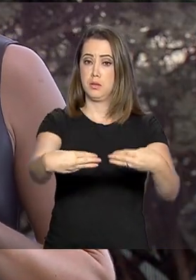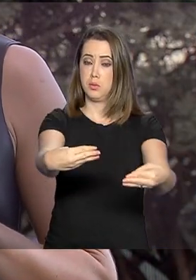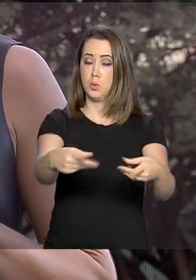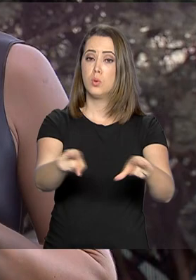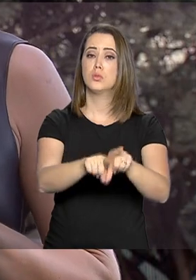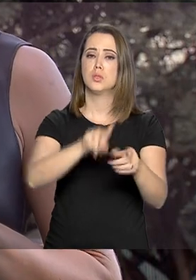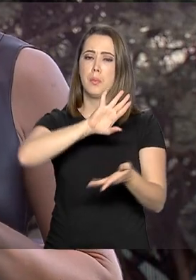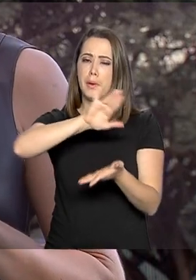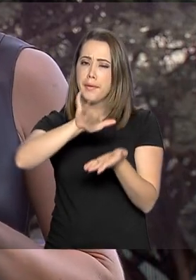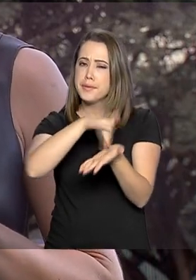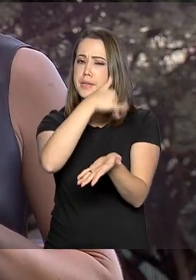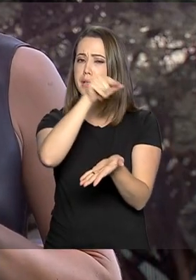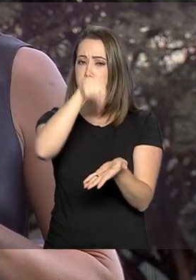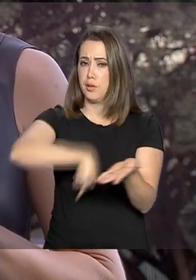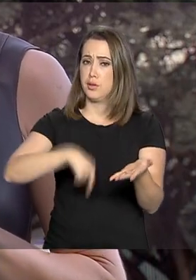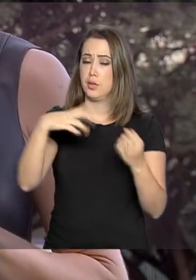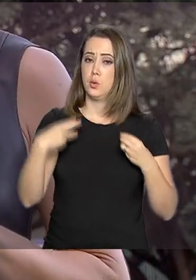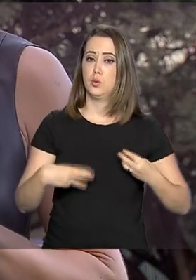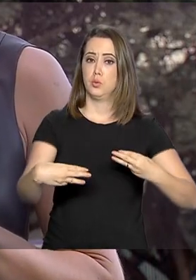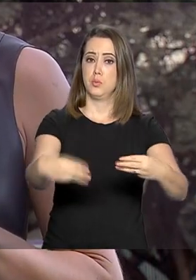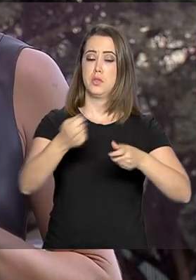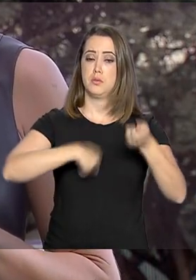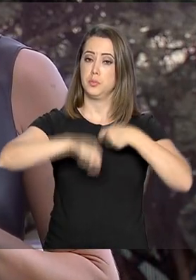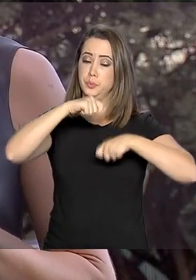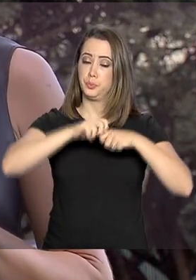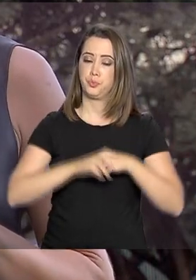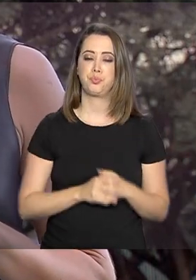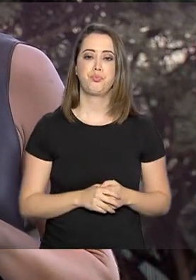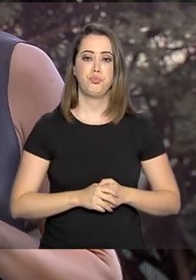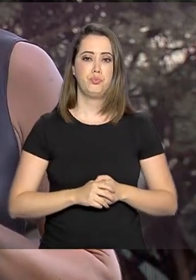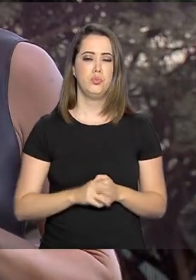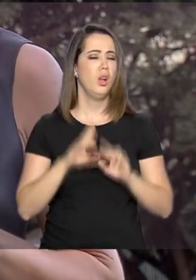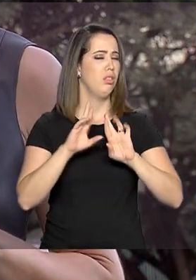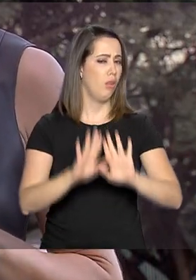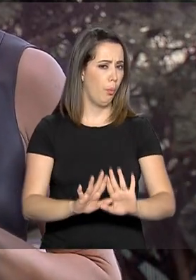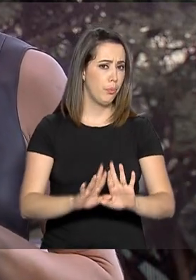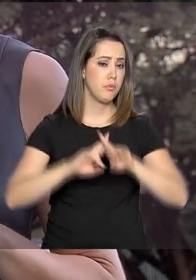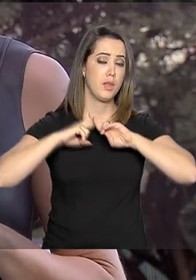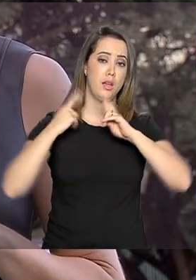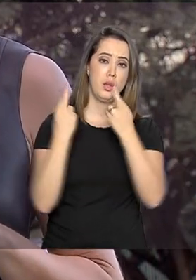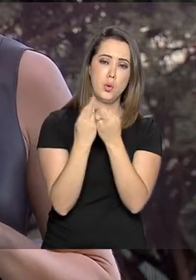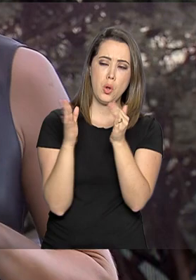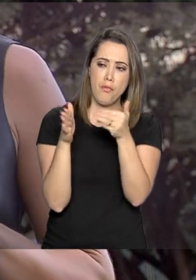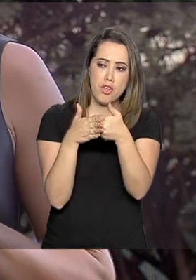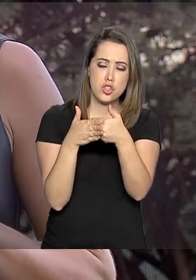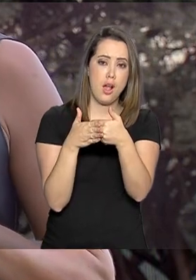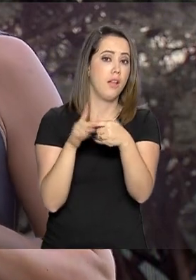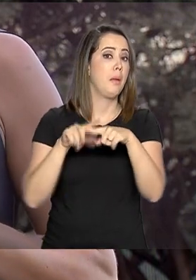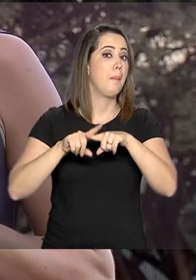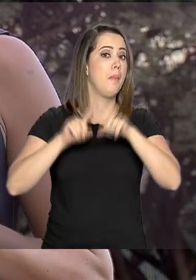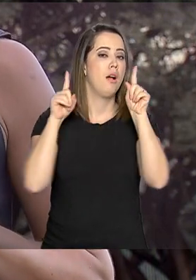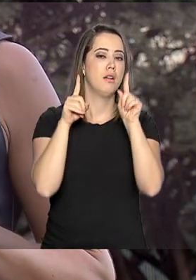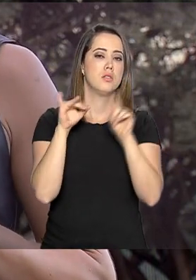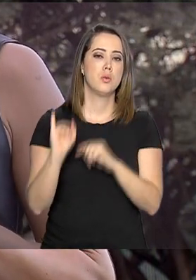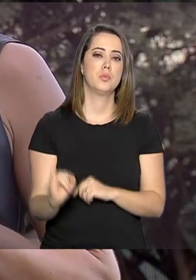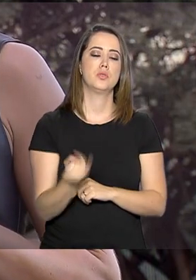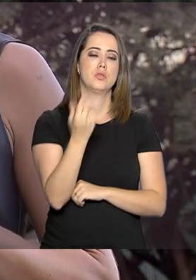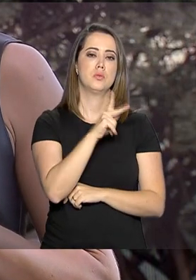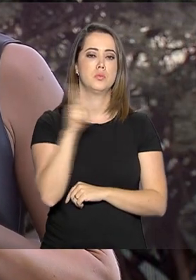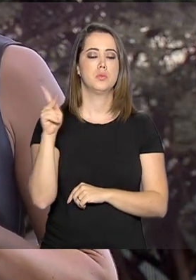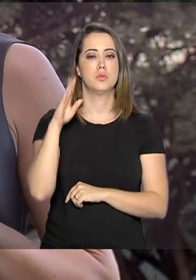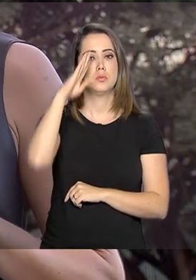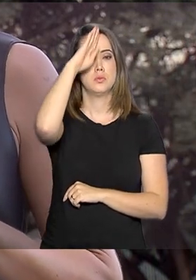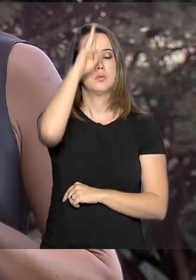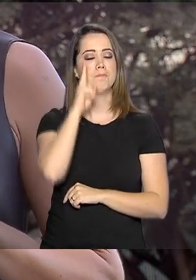especiais, secretários aqui desta área. Bom, essa reunião foi fechada, mas foi uma oportunidade para o presidente